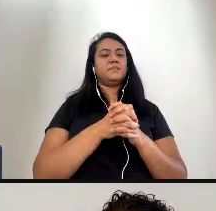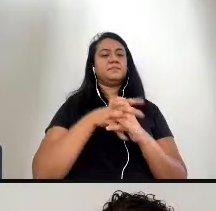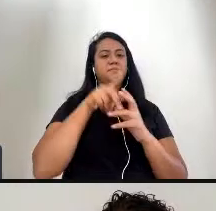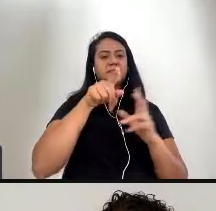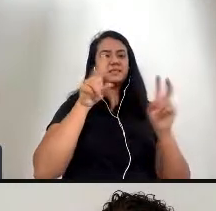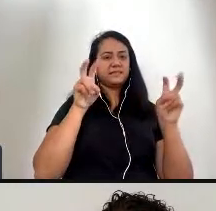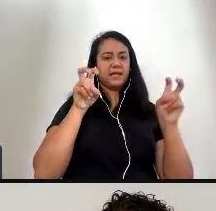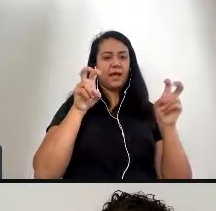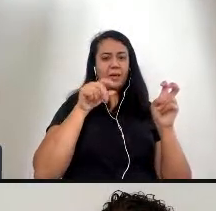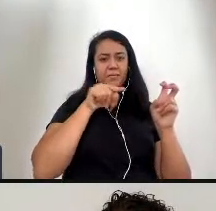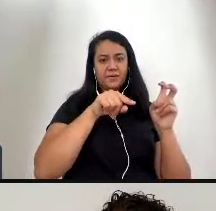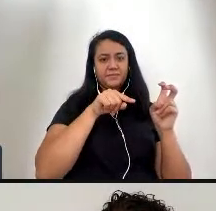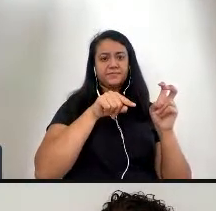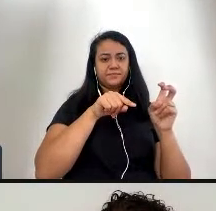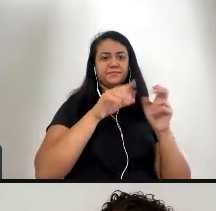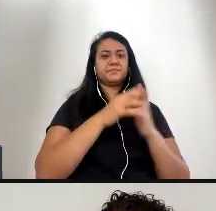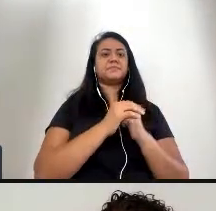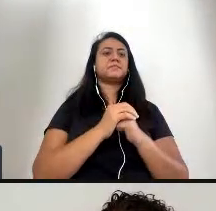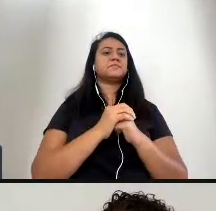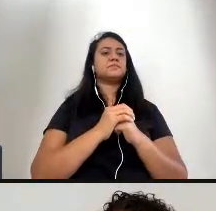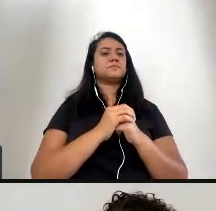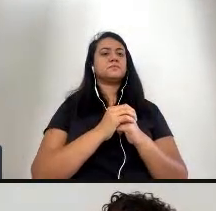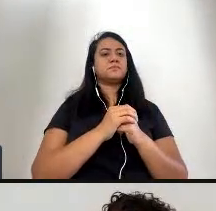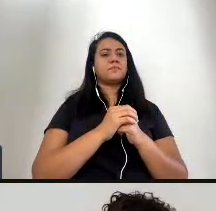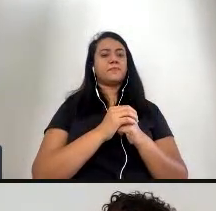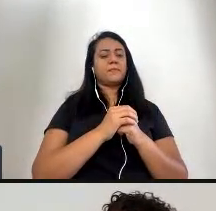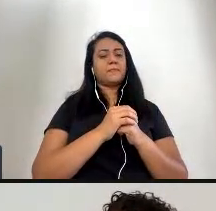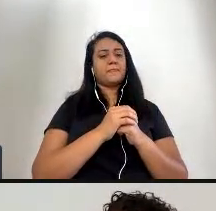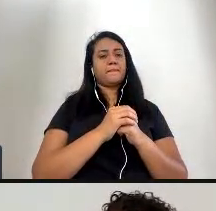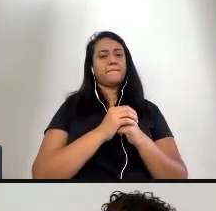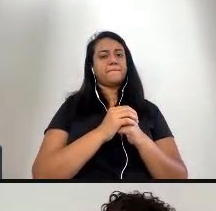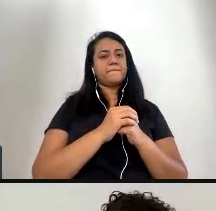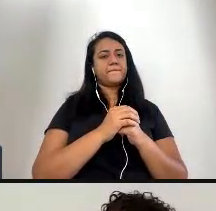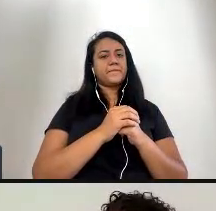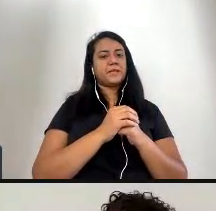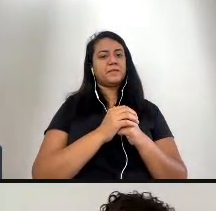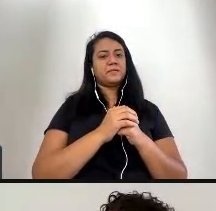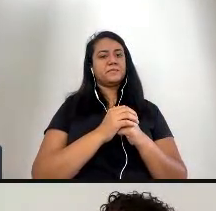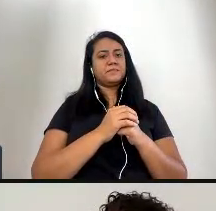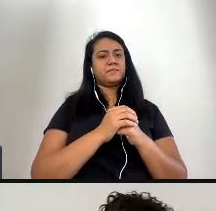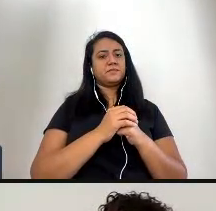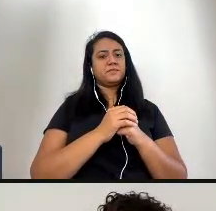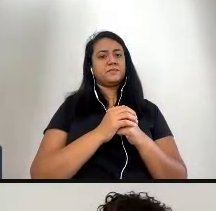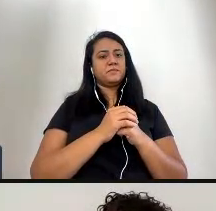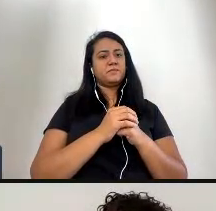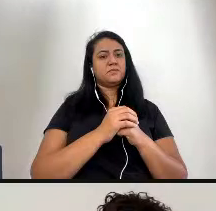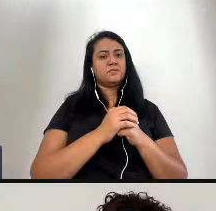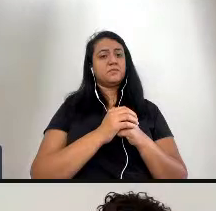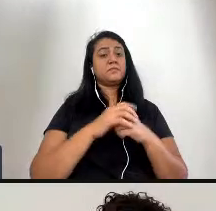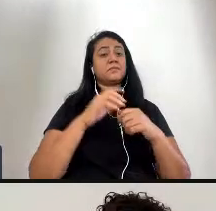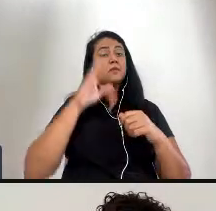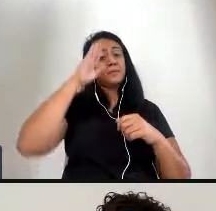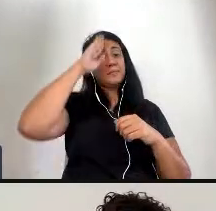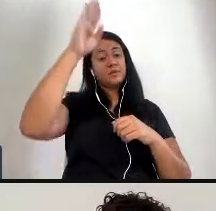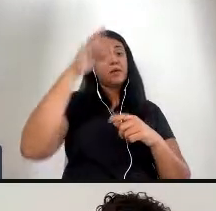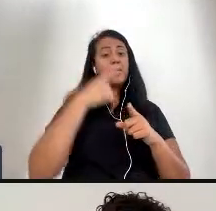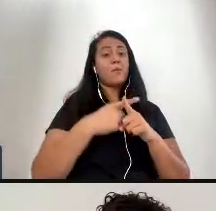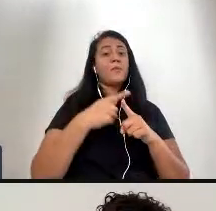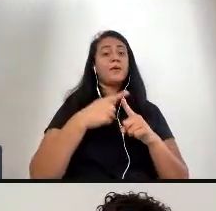dessa desse desse objeto e somente porque ele tem uma